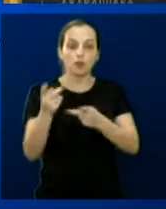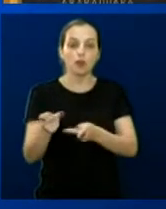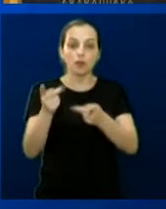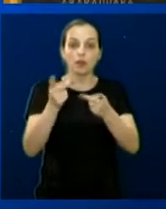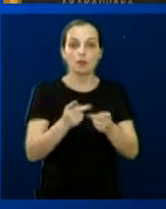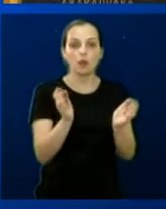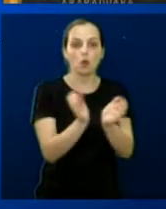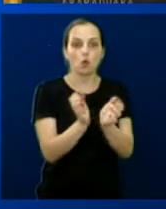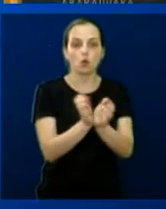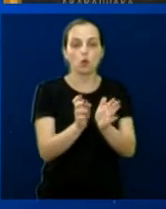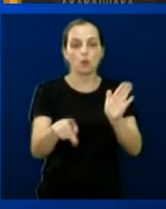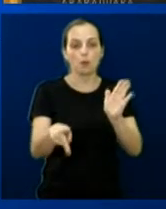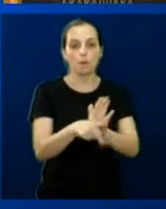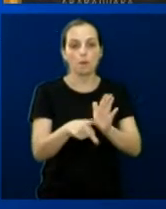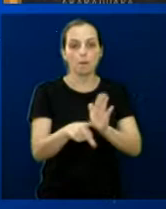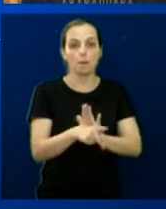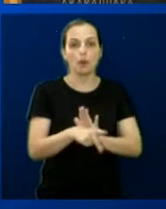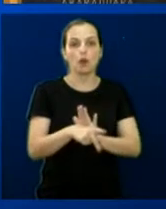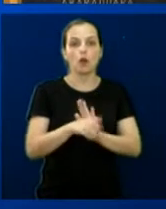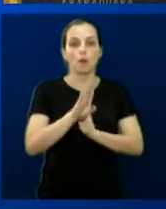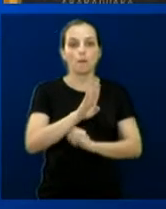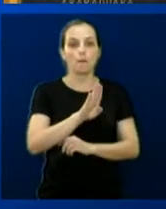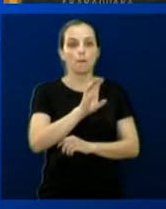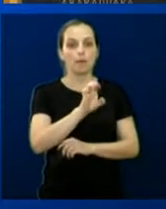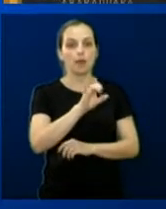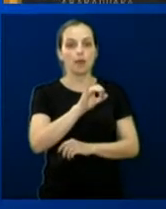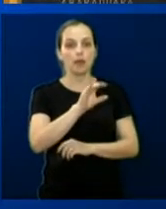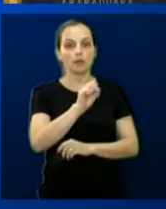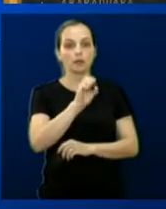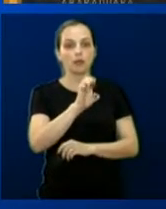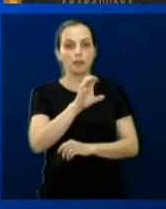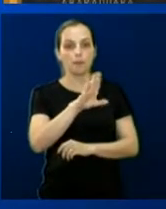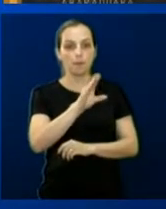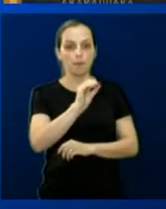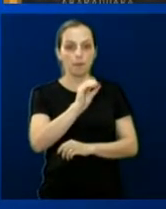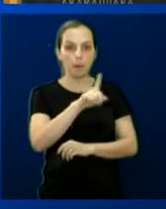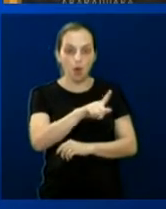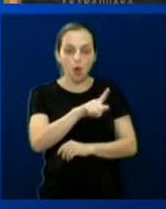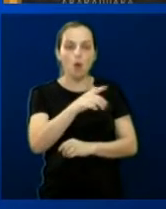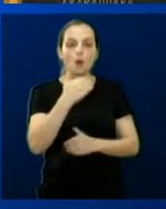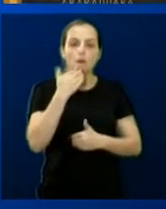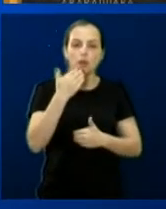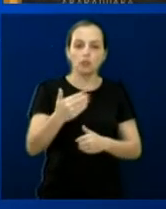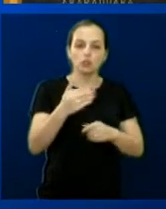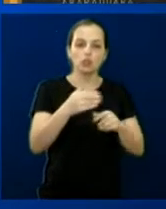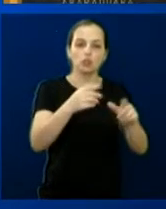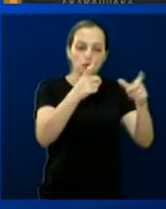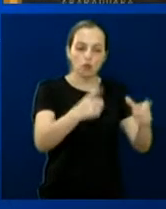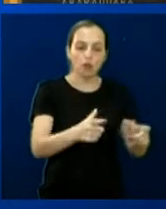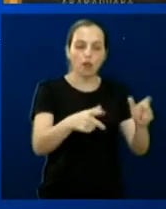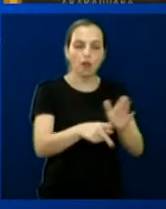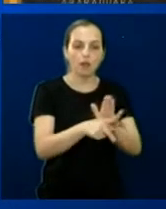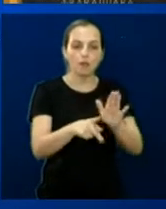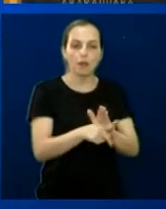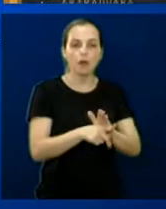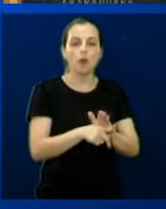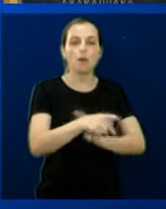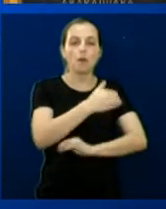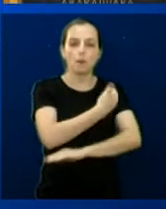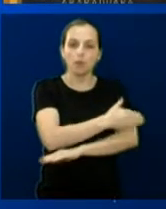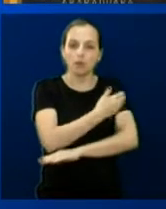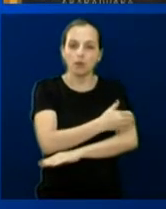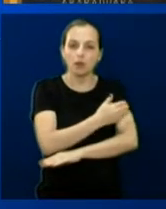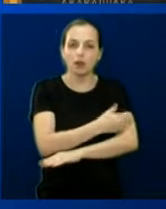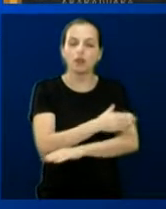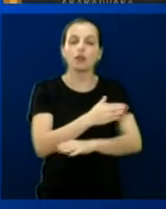beisebol no meu gabinete, que trouxeram algumas reivindicações em relação a espaço para treinar. E aí, desta reunião,